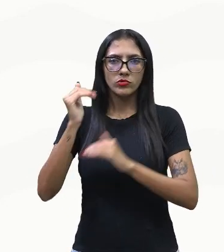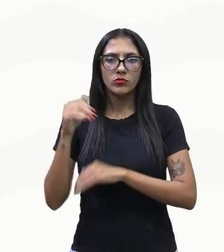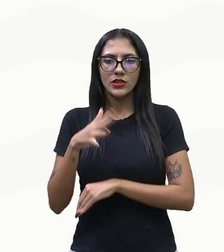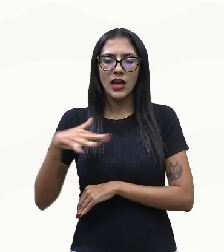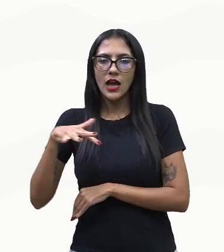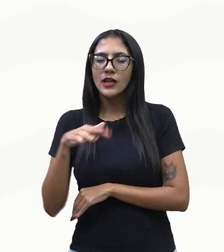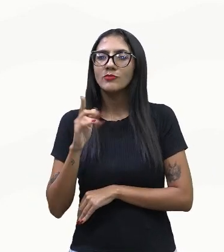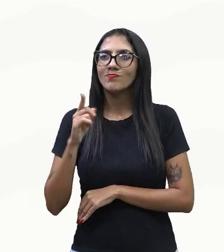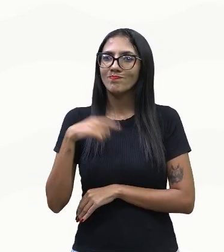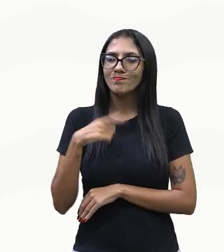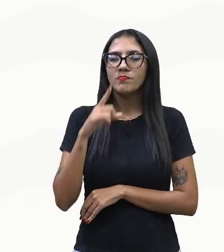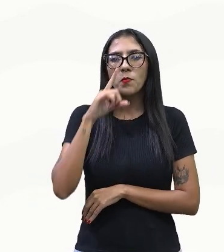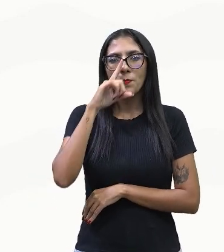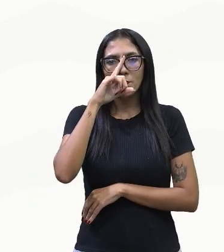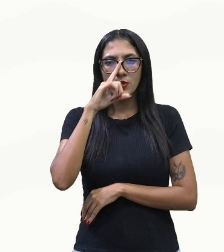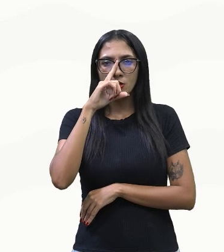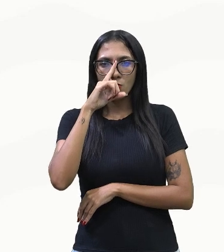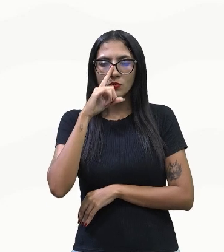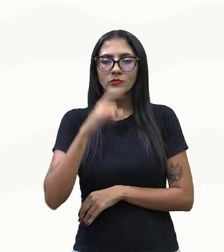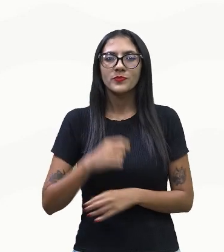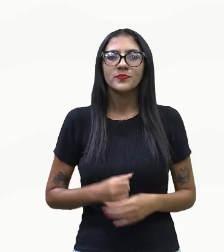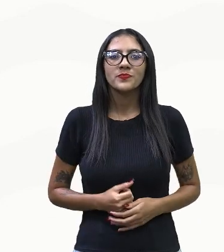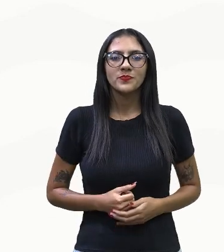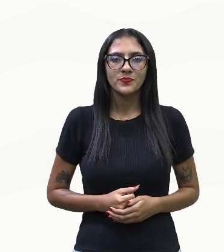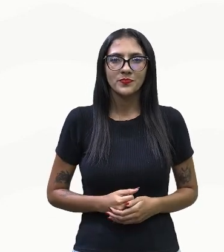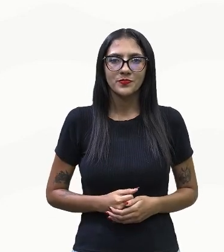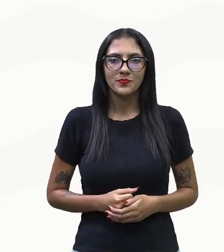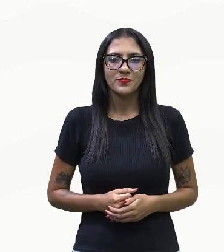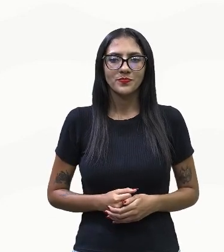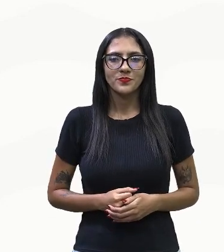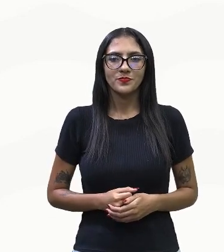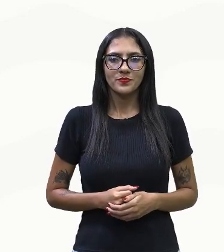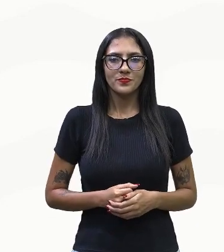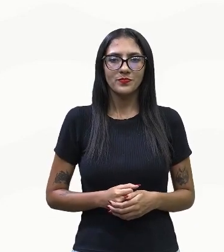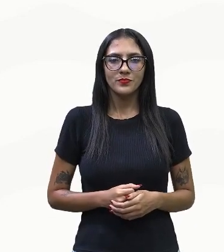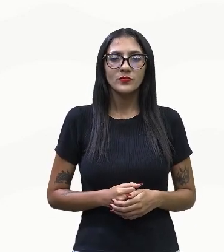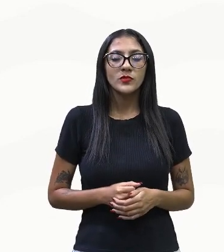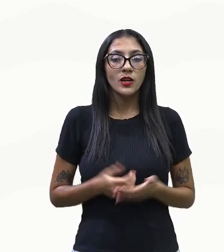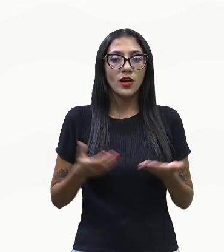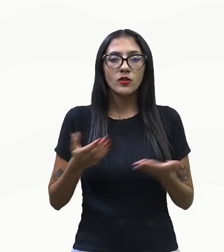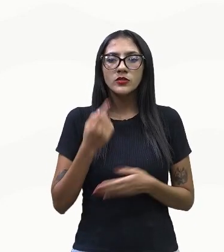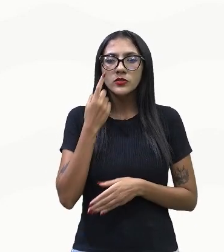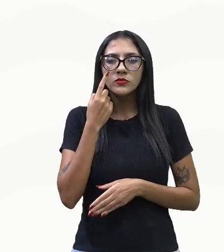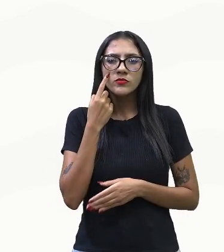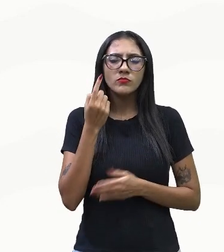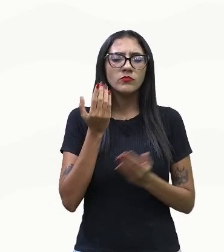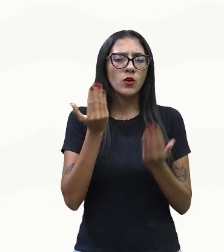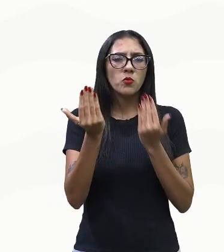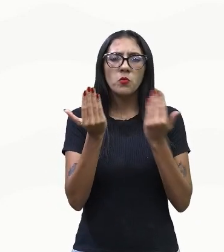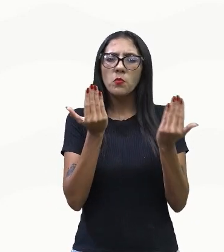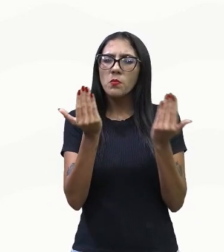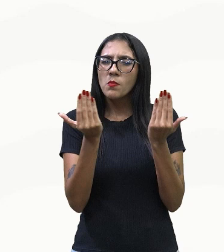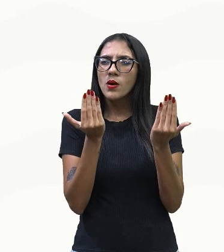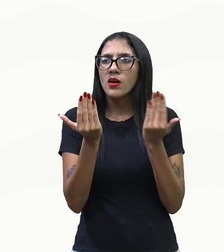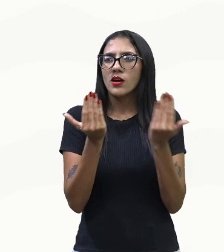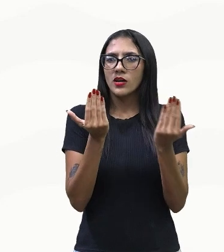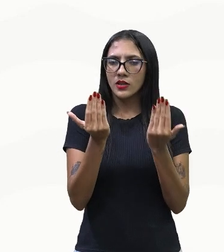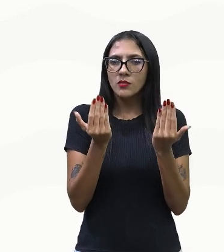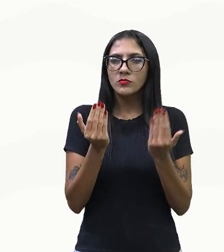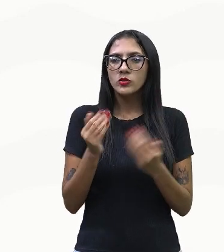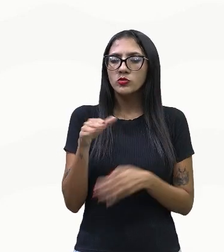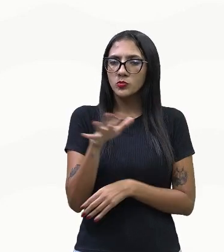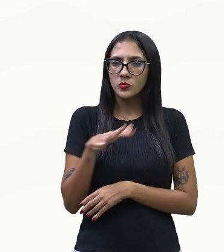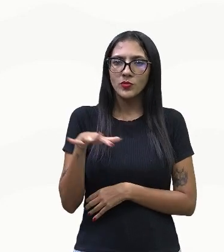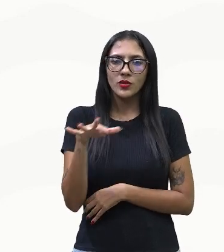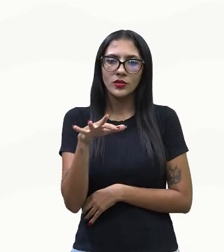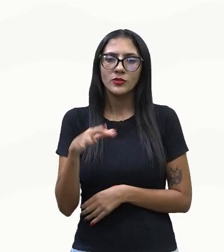alarmante, professora. Exato. E a gente vai trazer para vocês agora um comparativo, um quadro comparativo de uma região